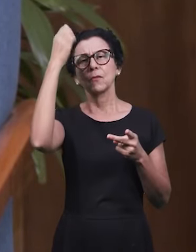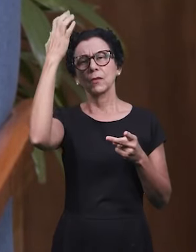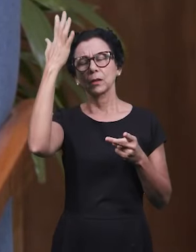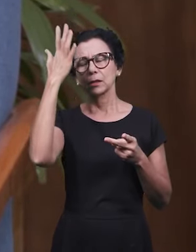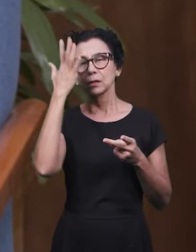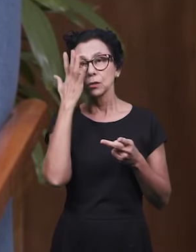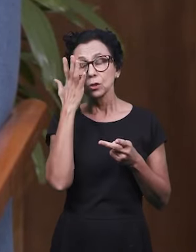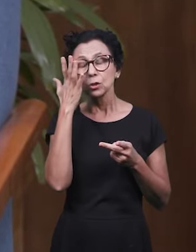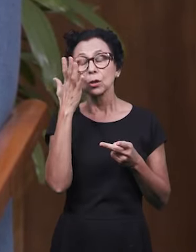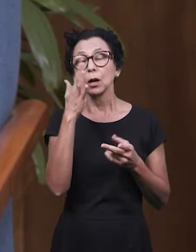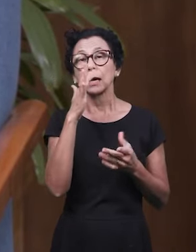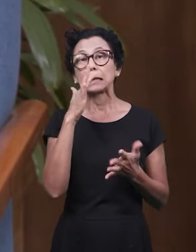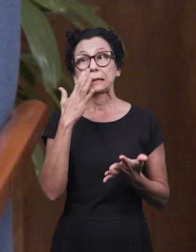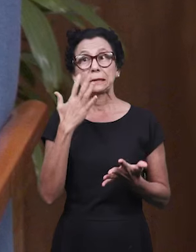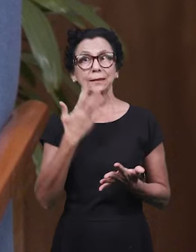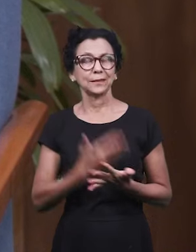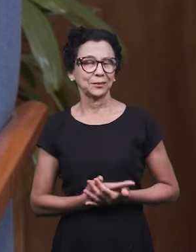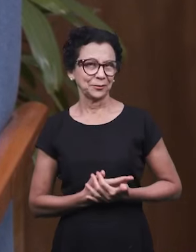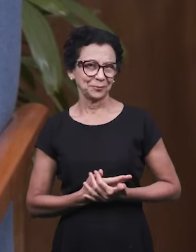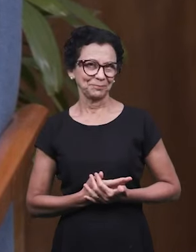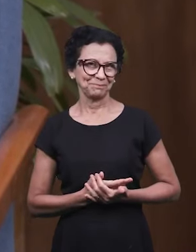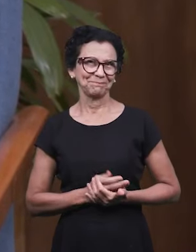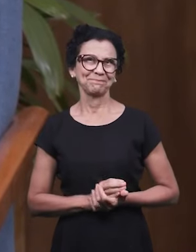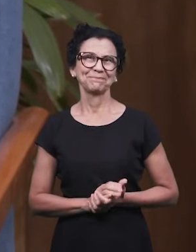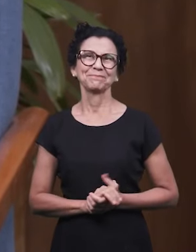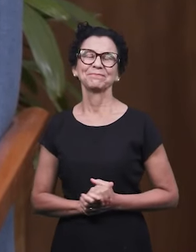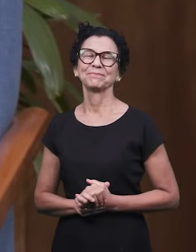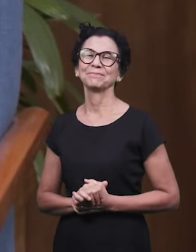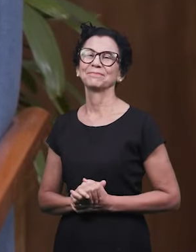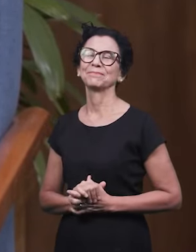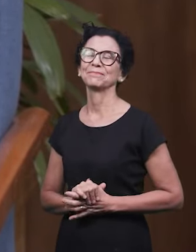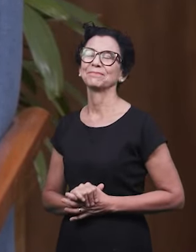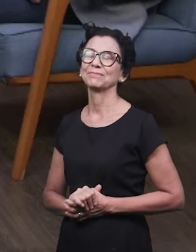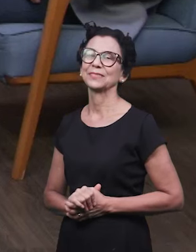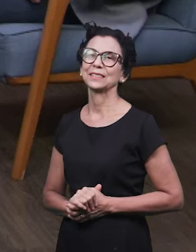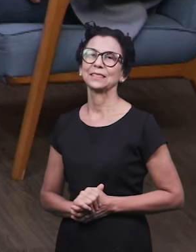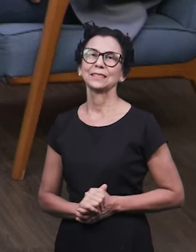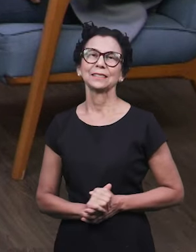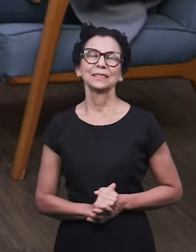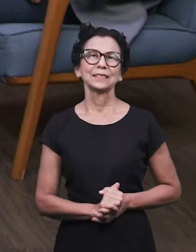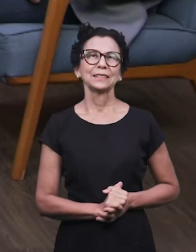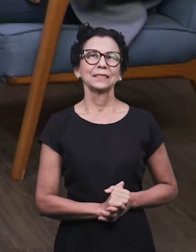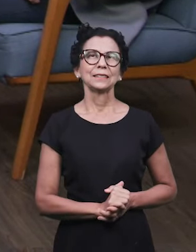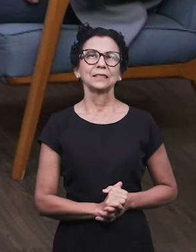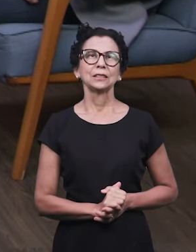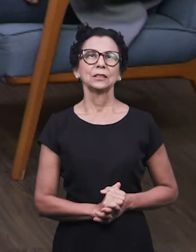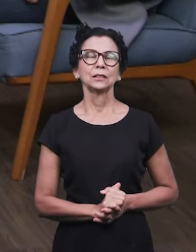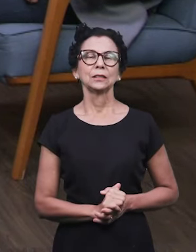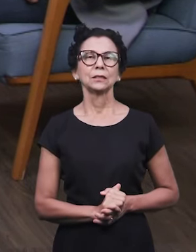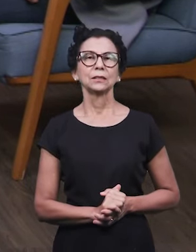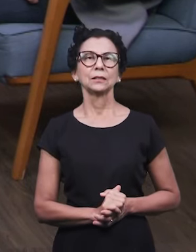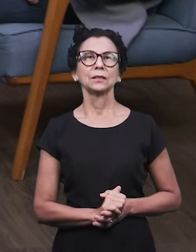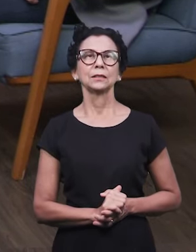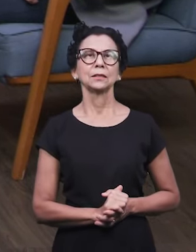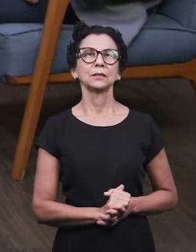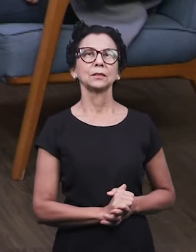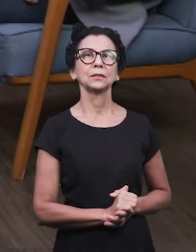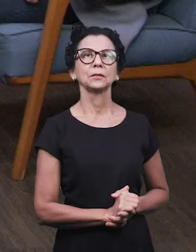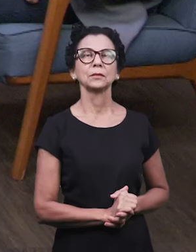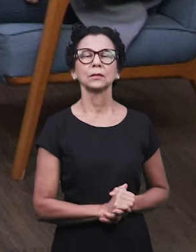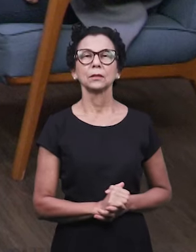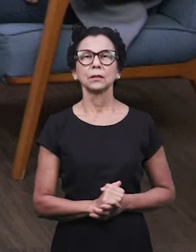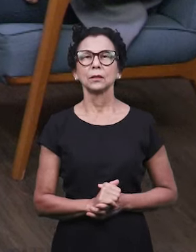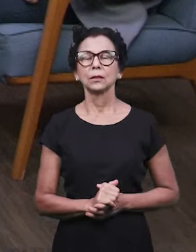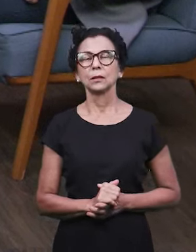alcançamos na palavra é algo notável. Você é nosso convidado. Mas vamos lá. Vamos começar aqui com o